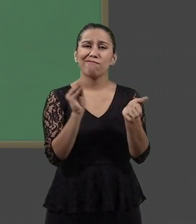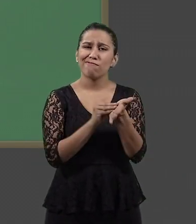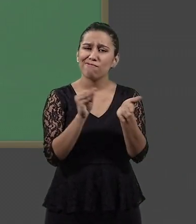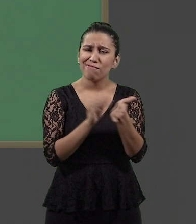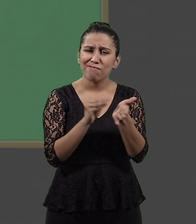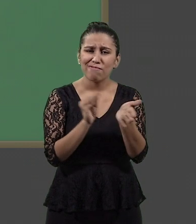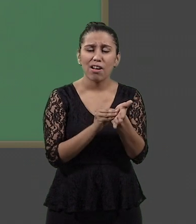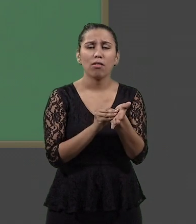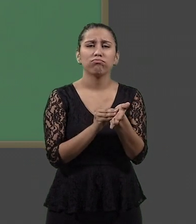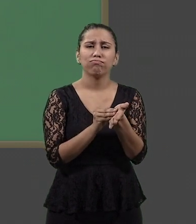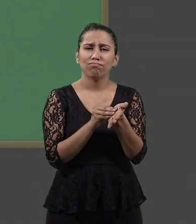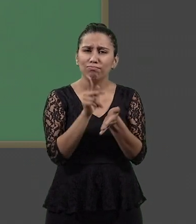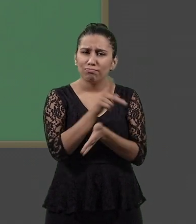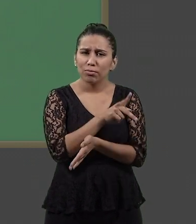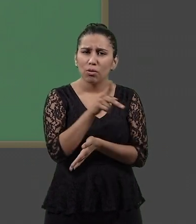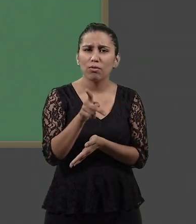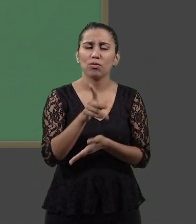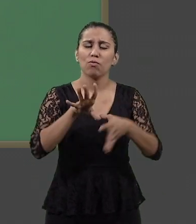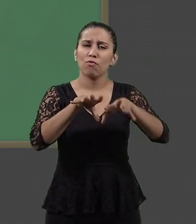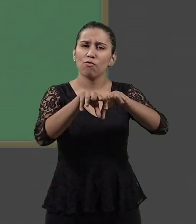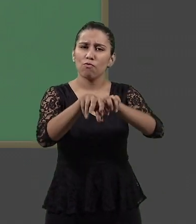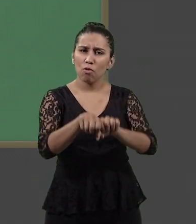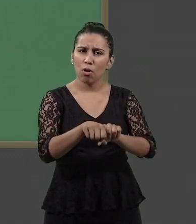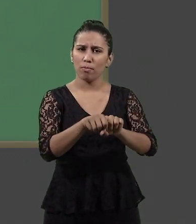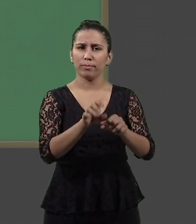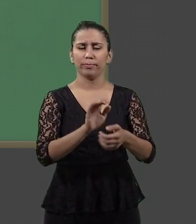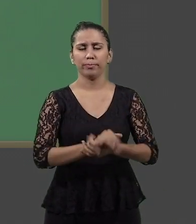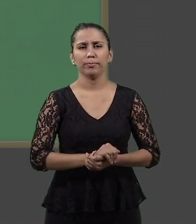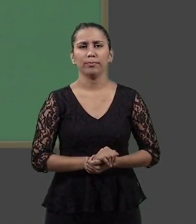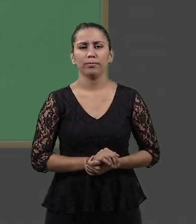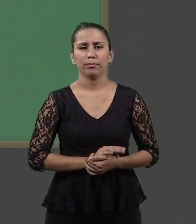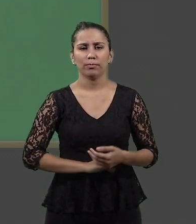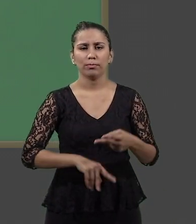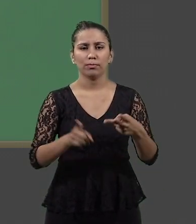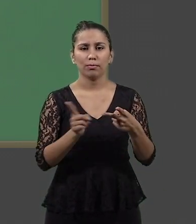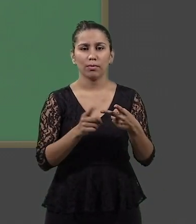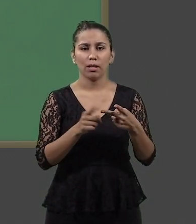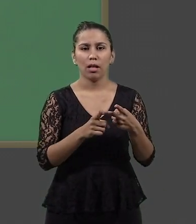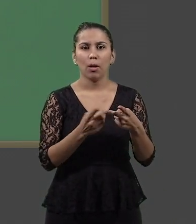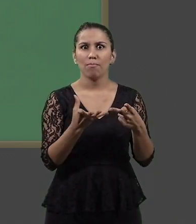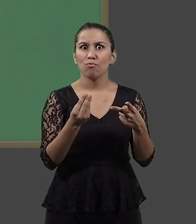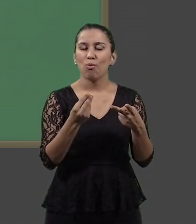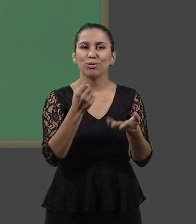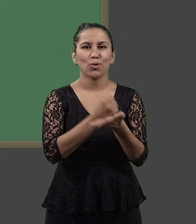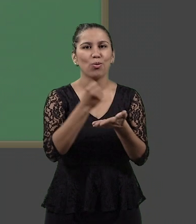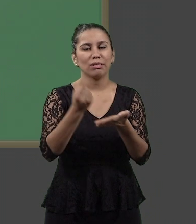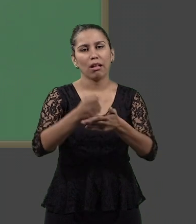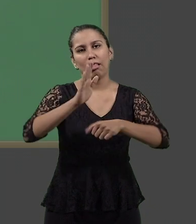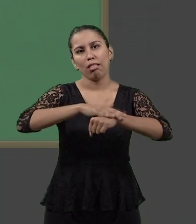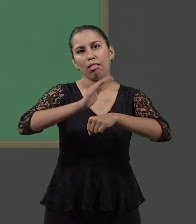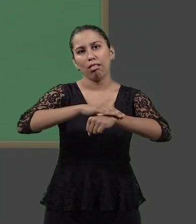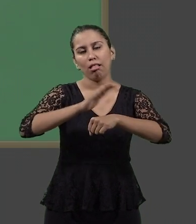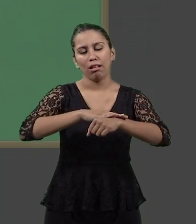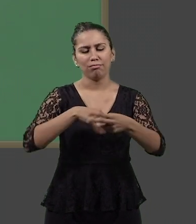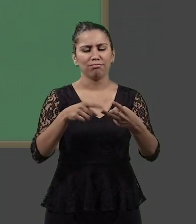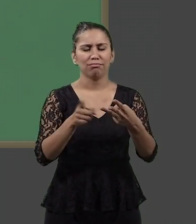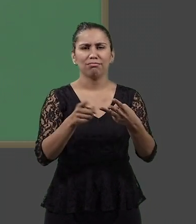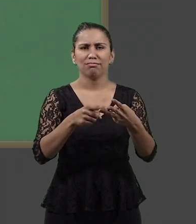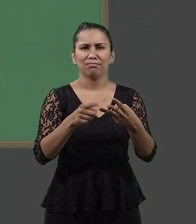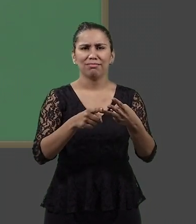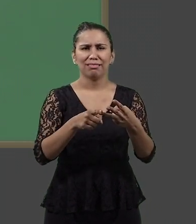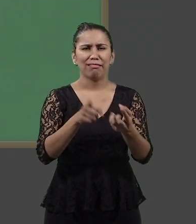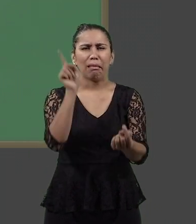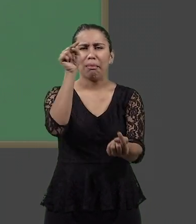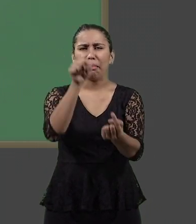disciplinas obrigatórias, elevado índice de contratação de professores temporários, falta de metas claras, de